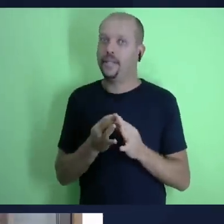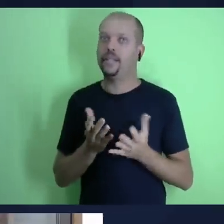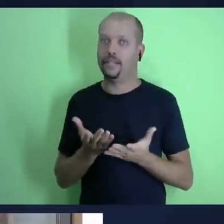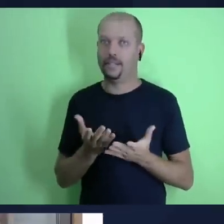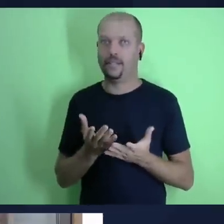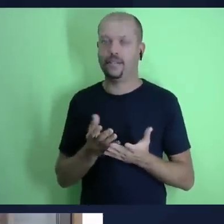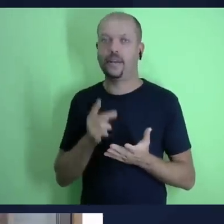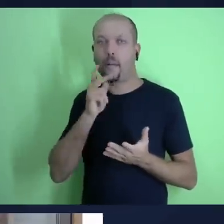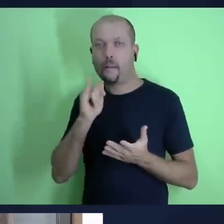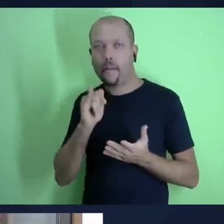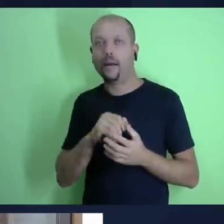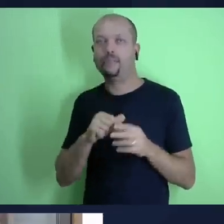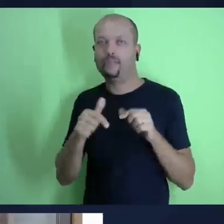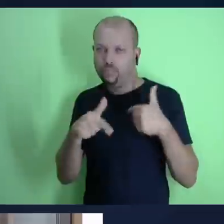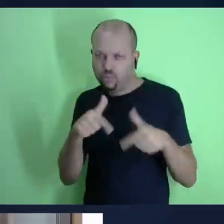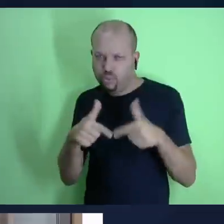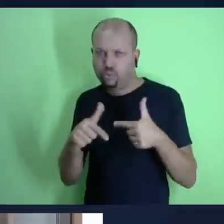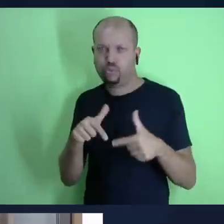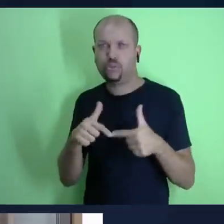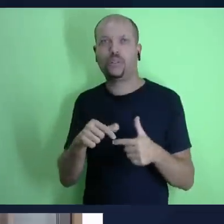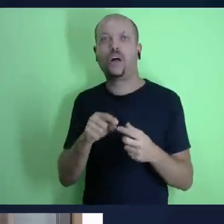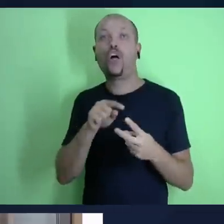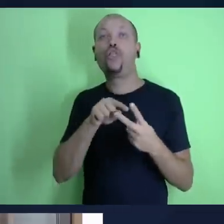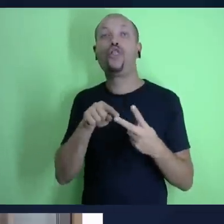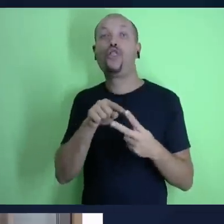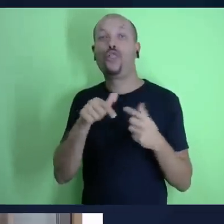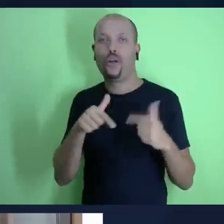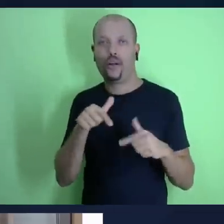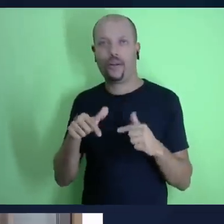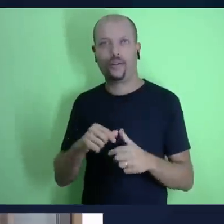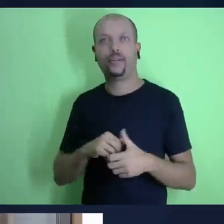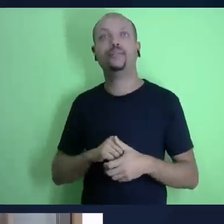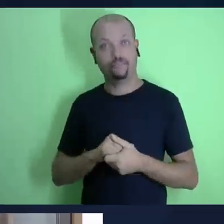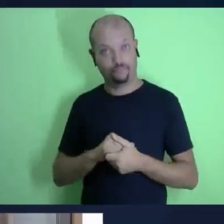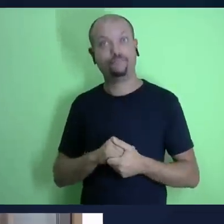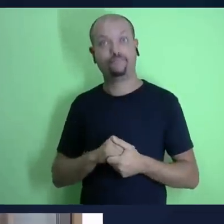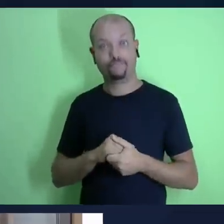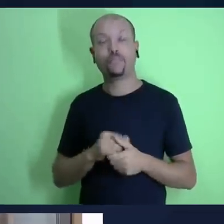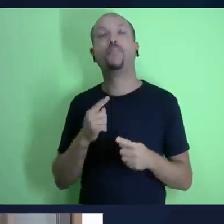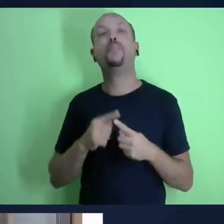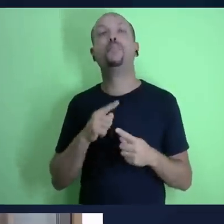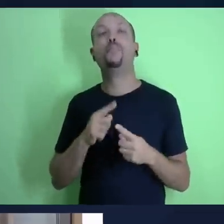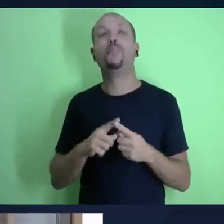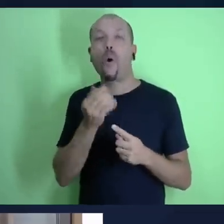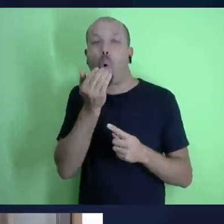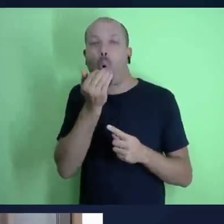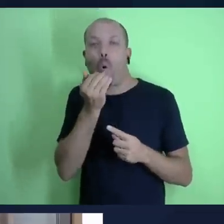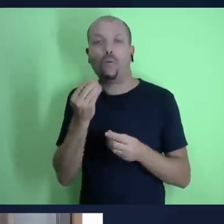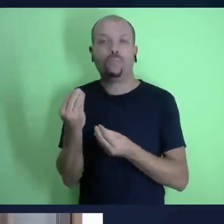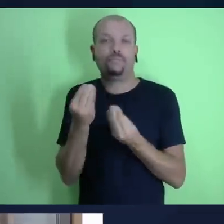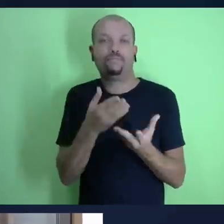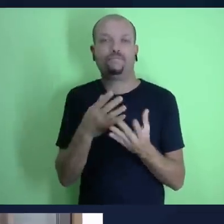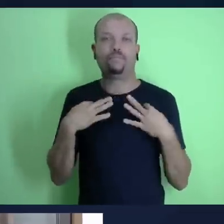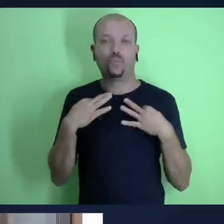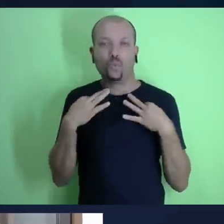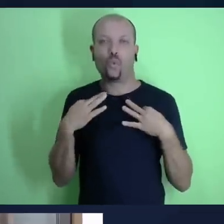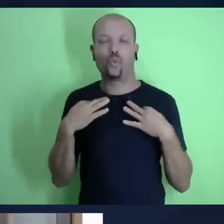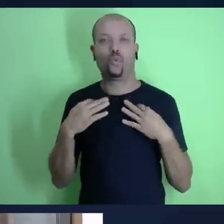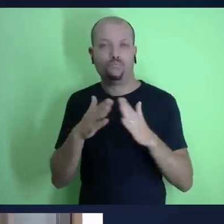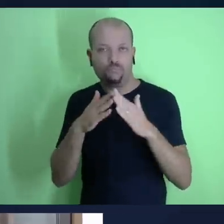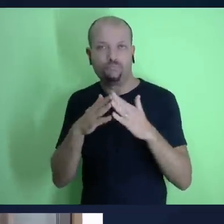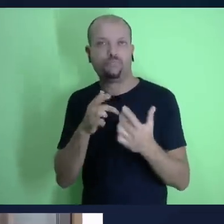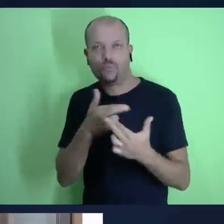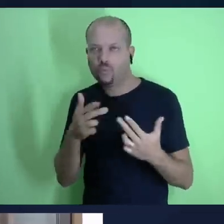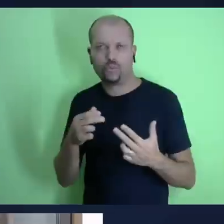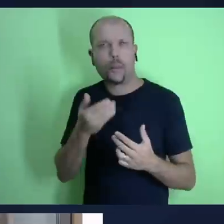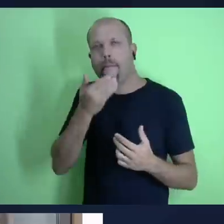então quando eu penso em deus passa pela minha cabeça a imagem do meu pai né a maneira como ele se dedicava o